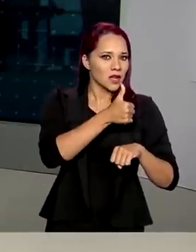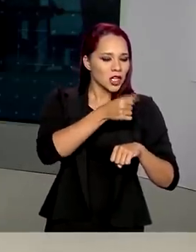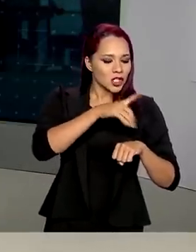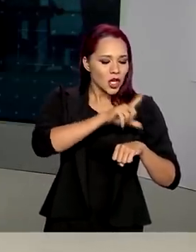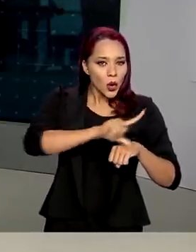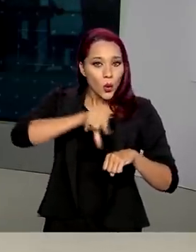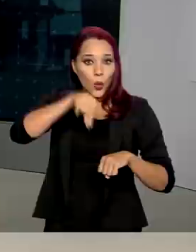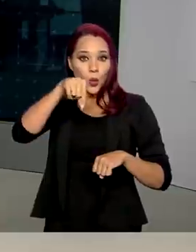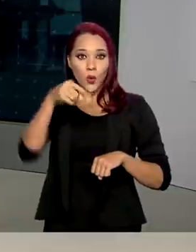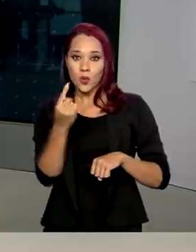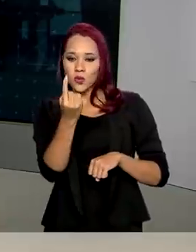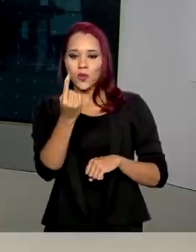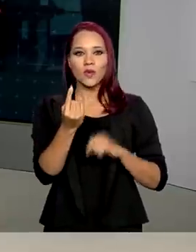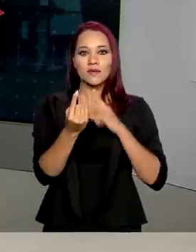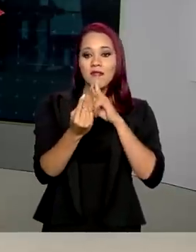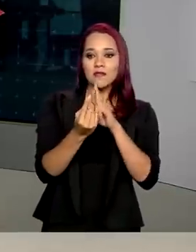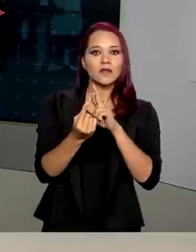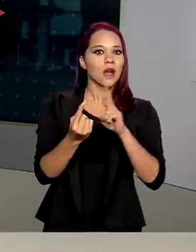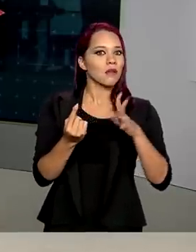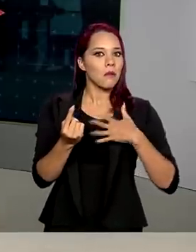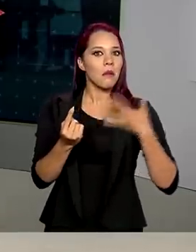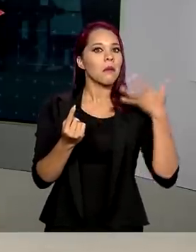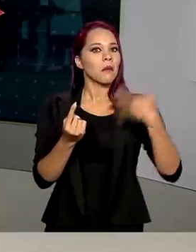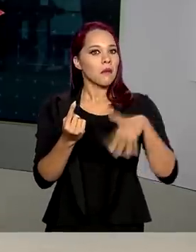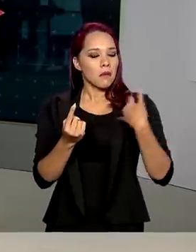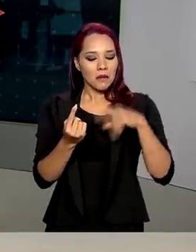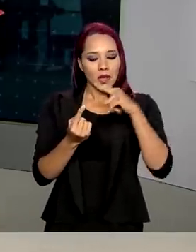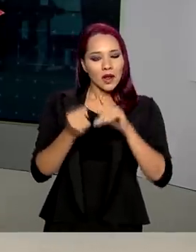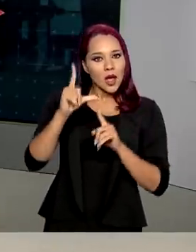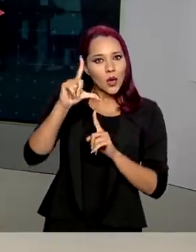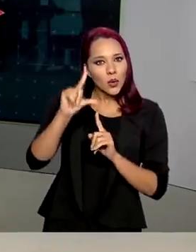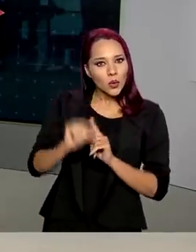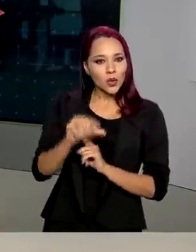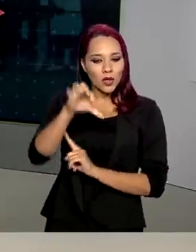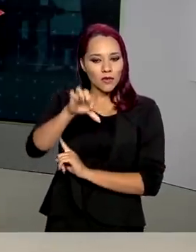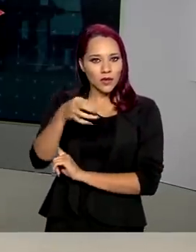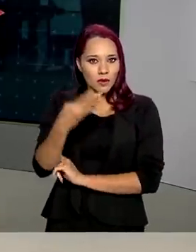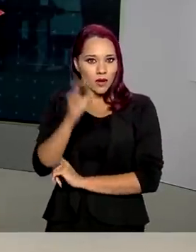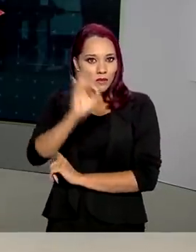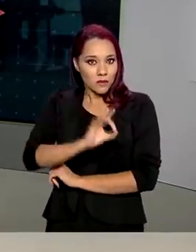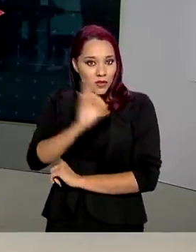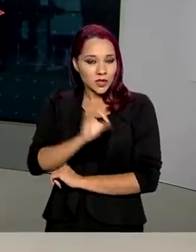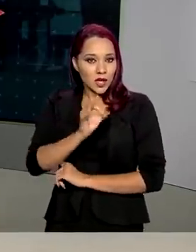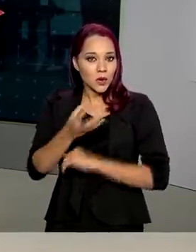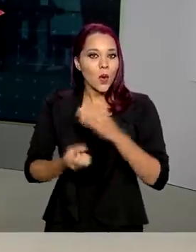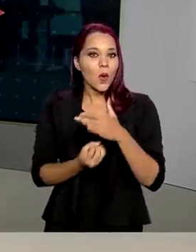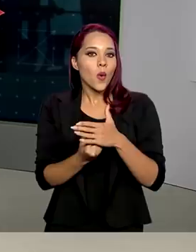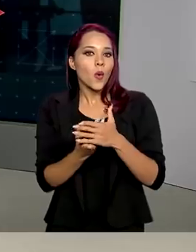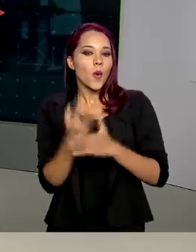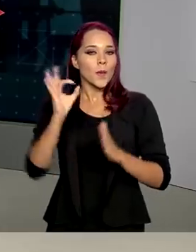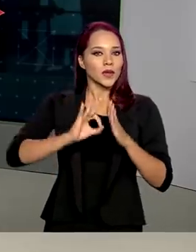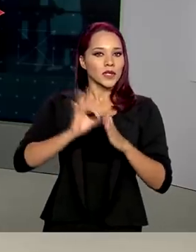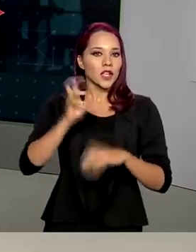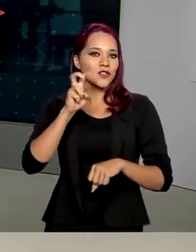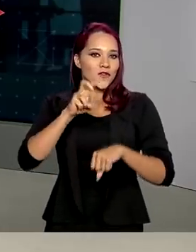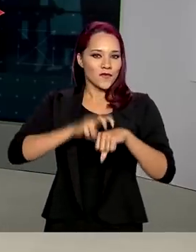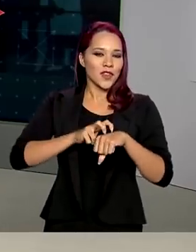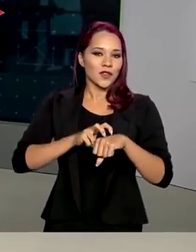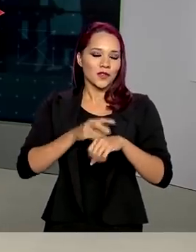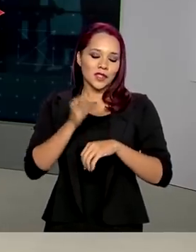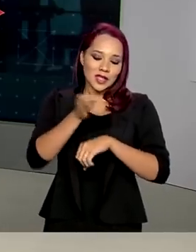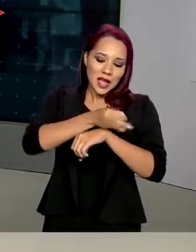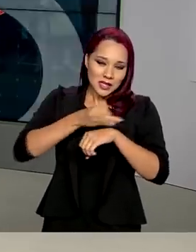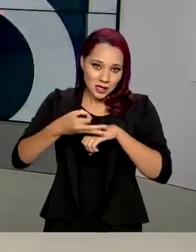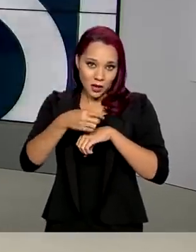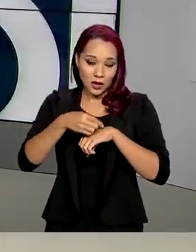mas uma delas mostrou um resultado surpreendente. Reduziu em 94% a carga viral em ensaios com células.